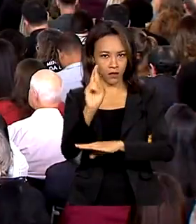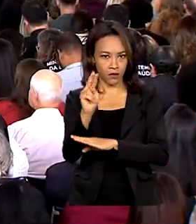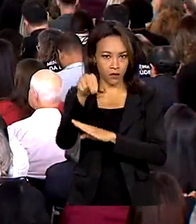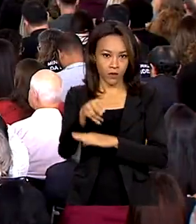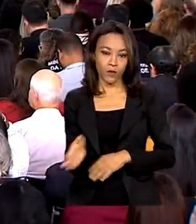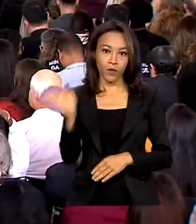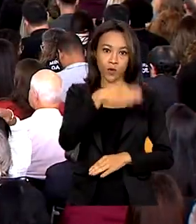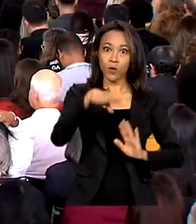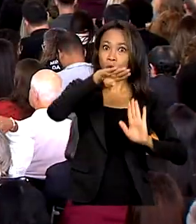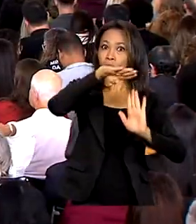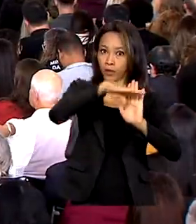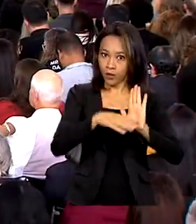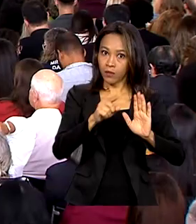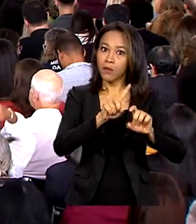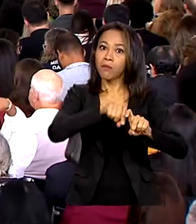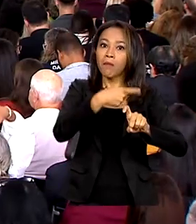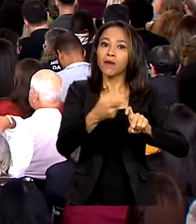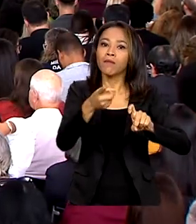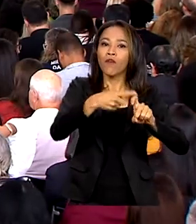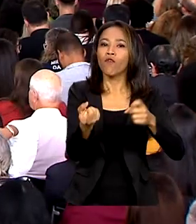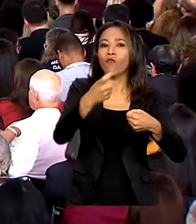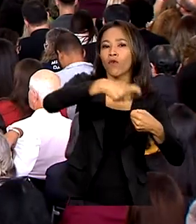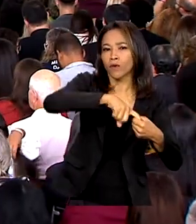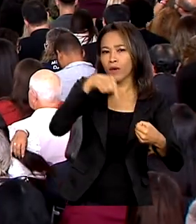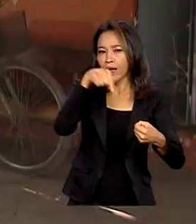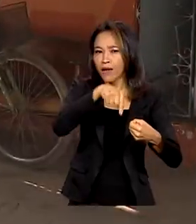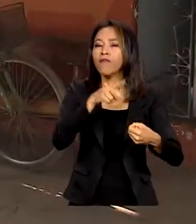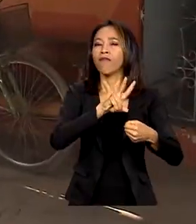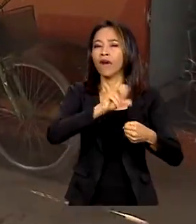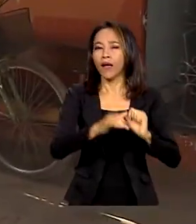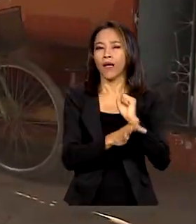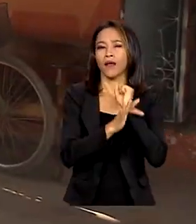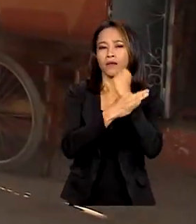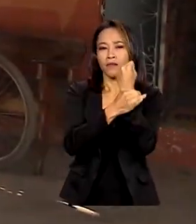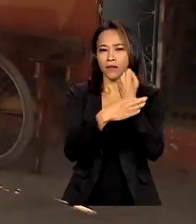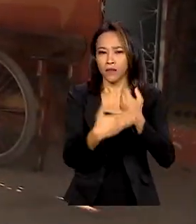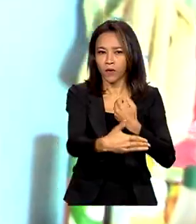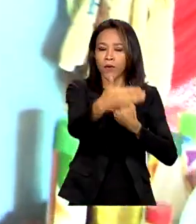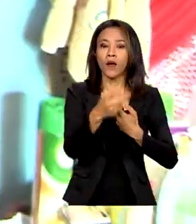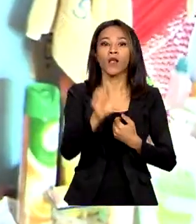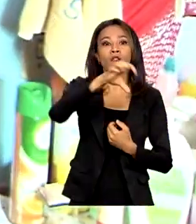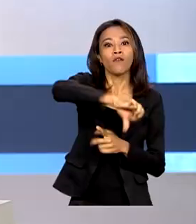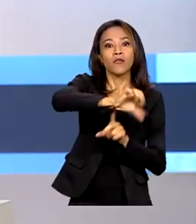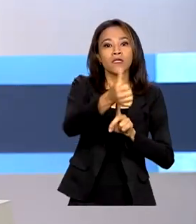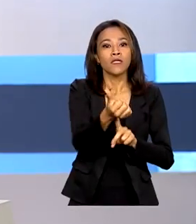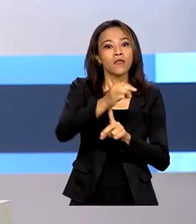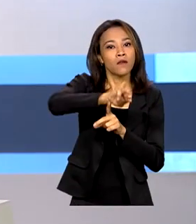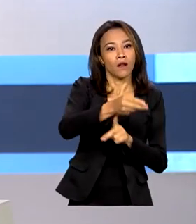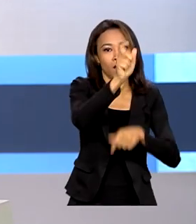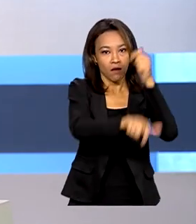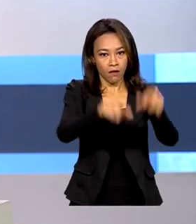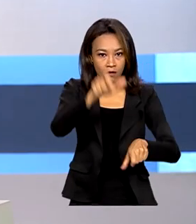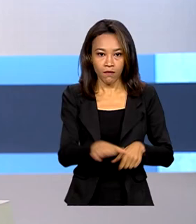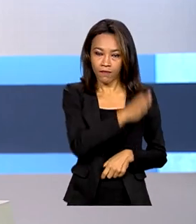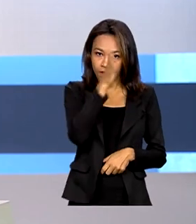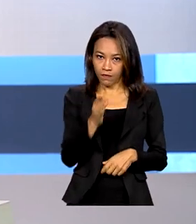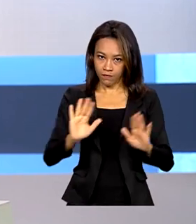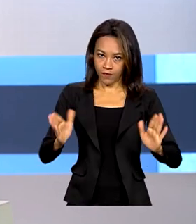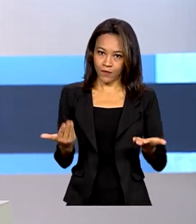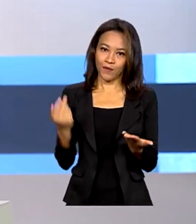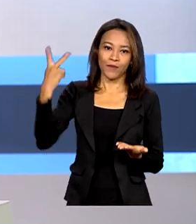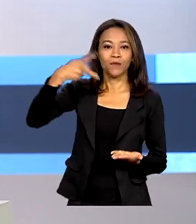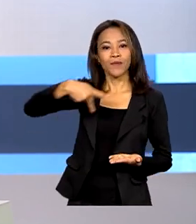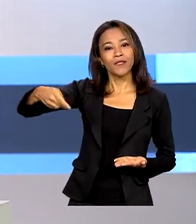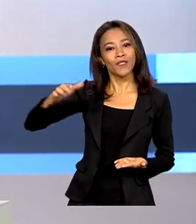Mais Médicos voltou. Retomada do programa vai garantir atendimento de 96 milhões de brasileiros. E hoje, presidente Lula